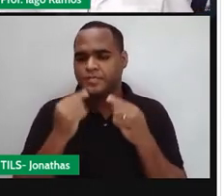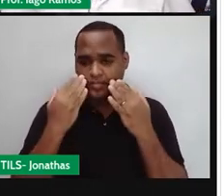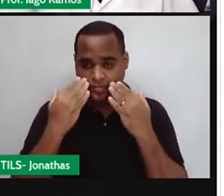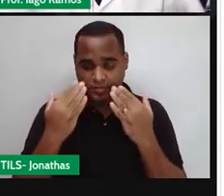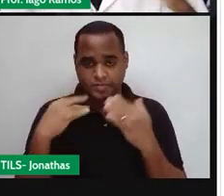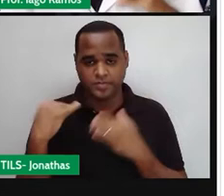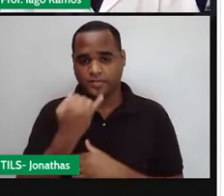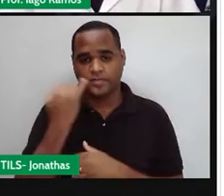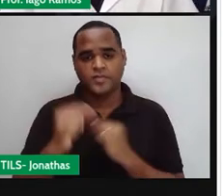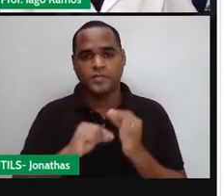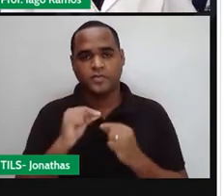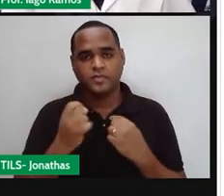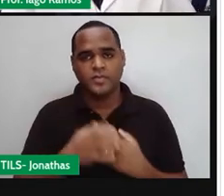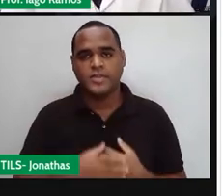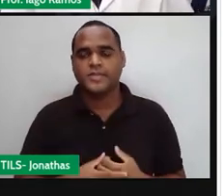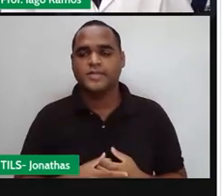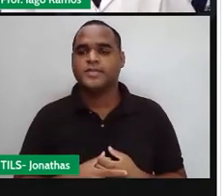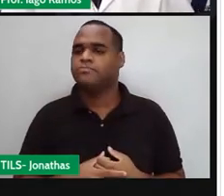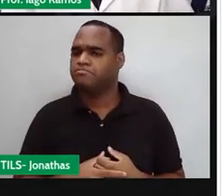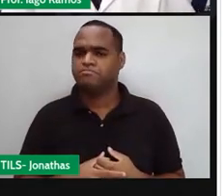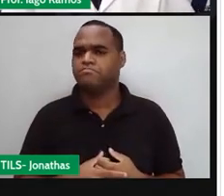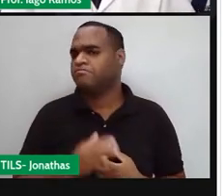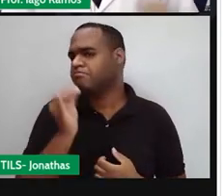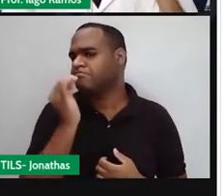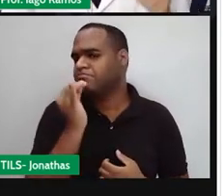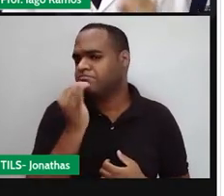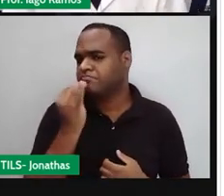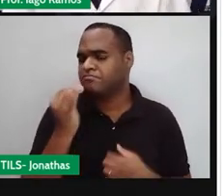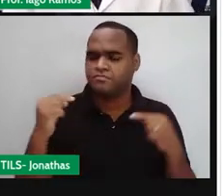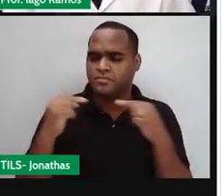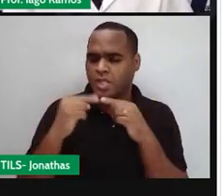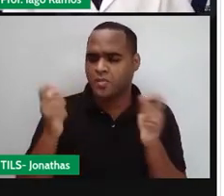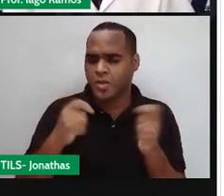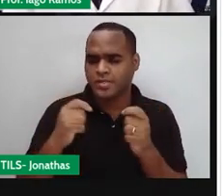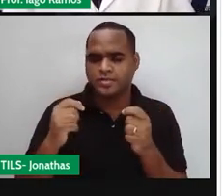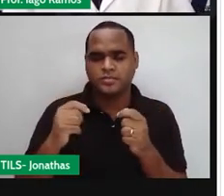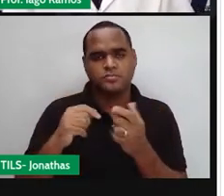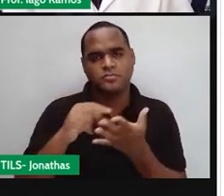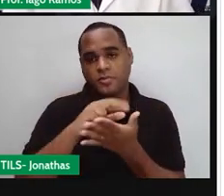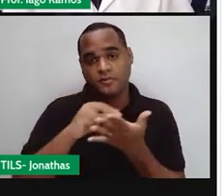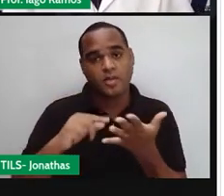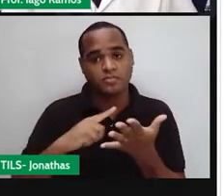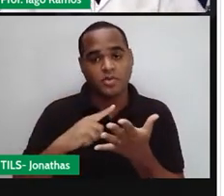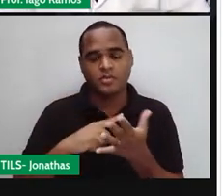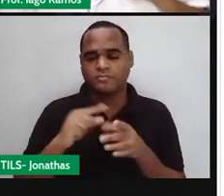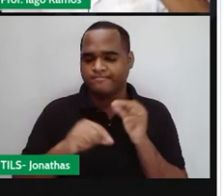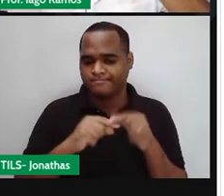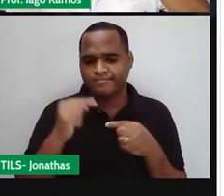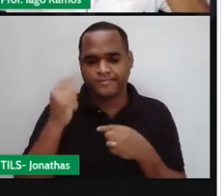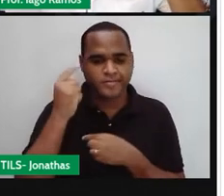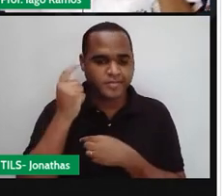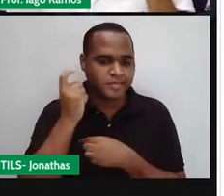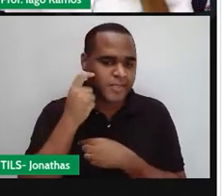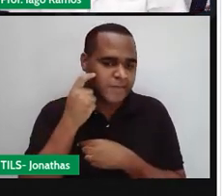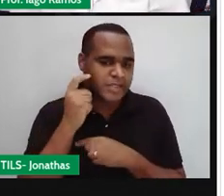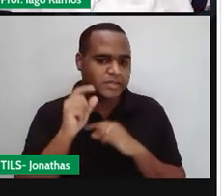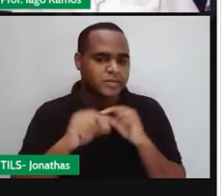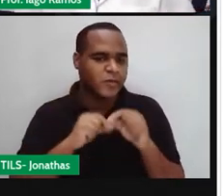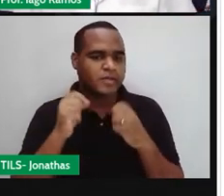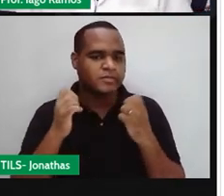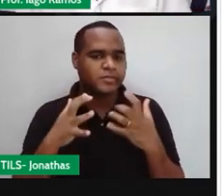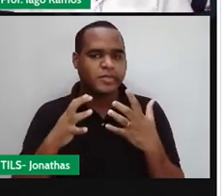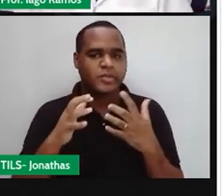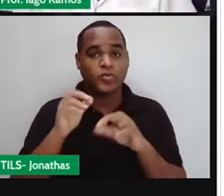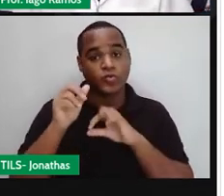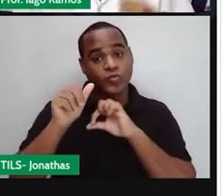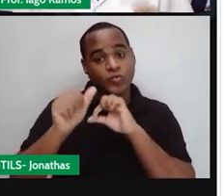importante. Para a gente fazer essas divisões que estão aí na tela, a gente vai pensar na operação inversa